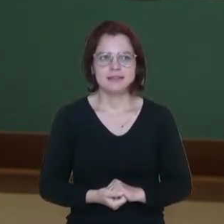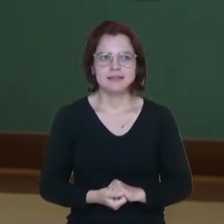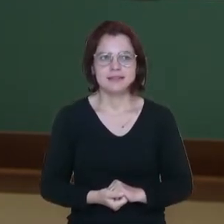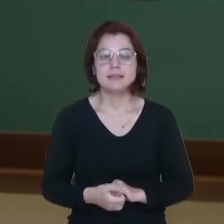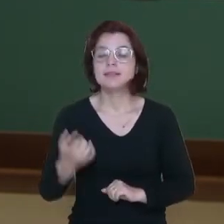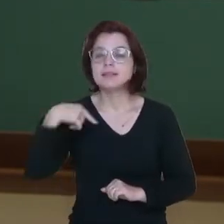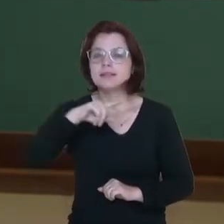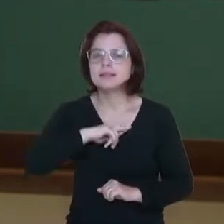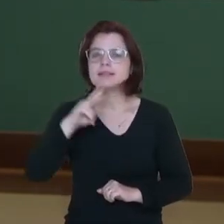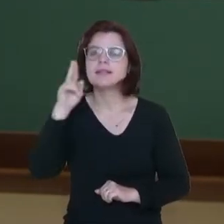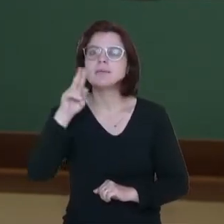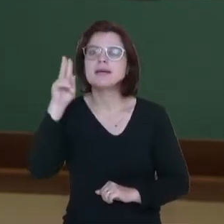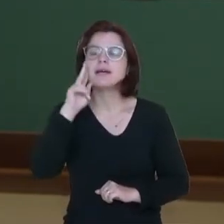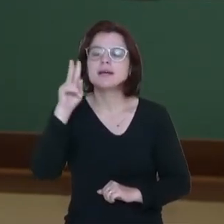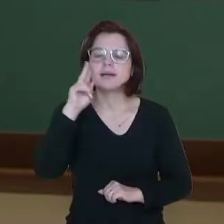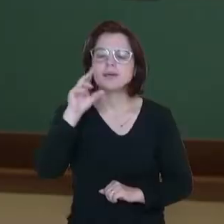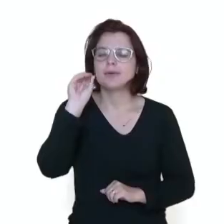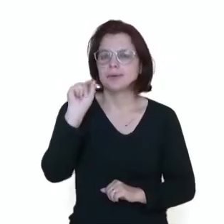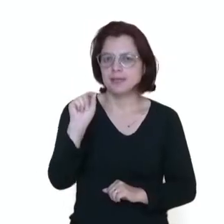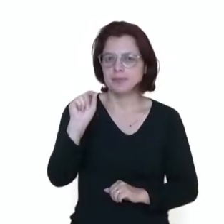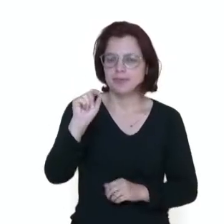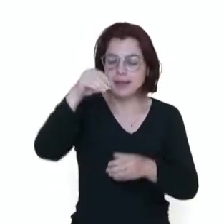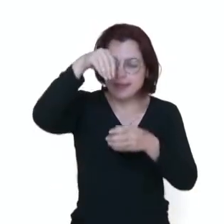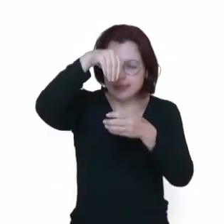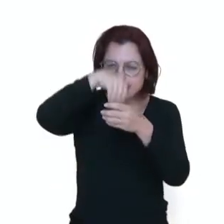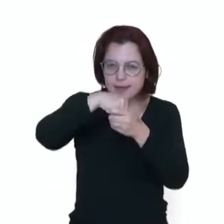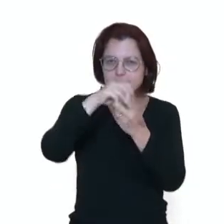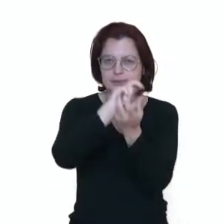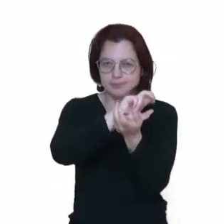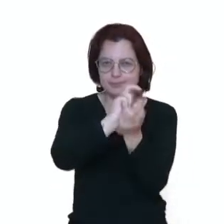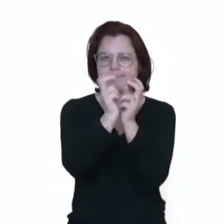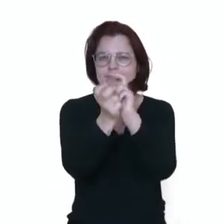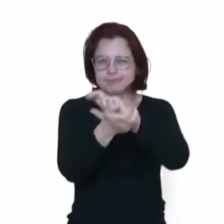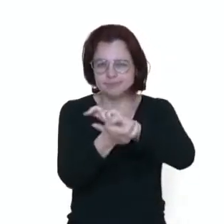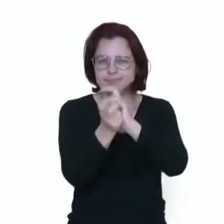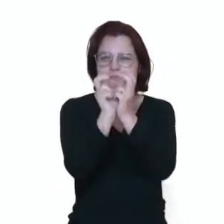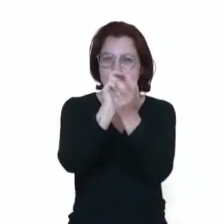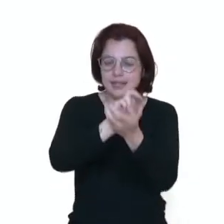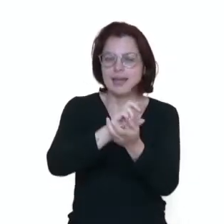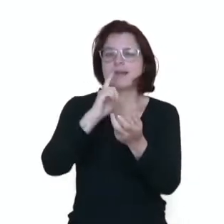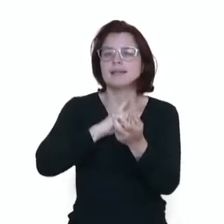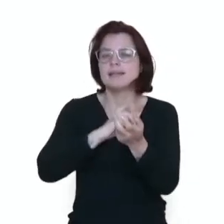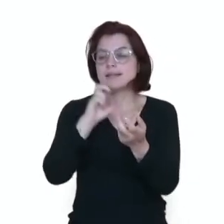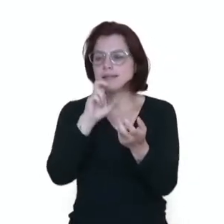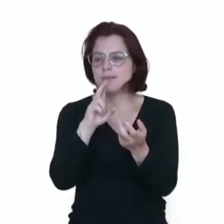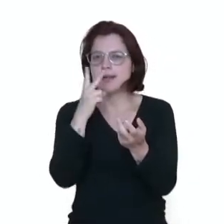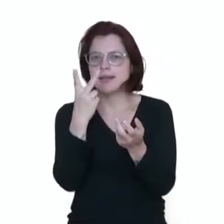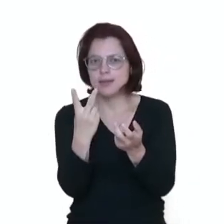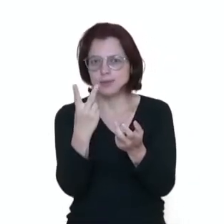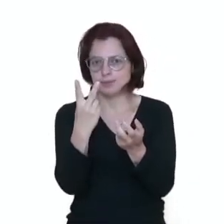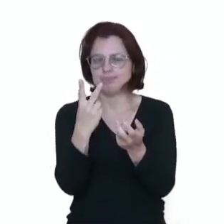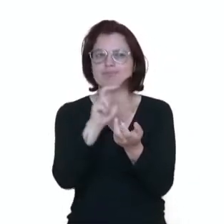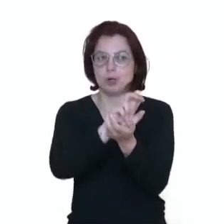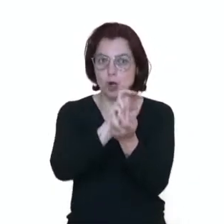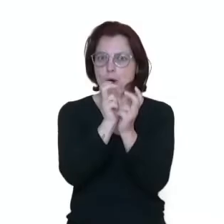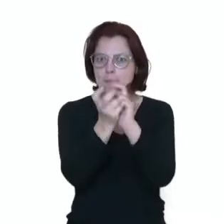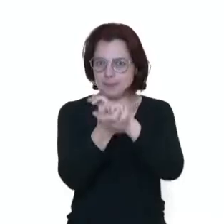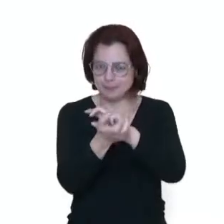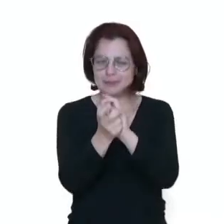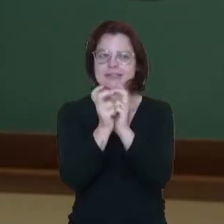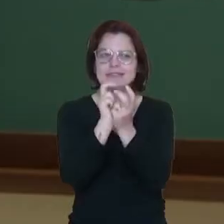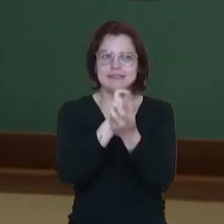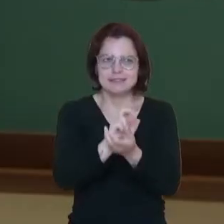na capoeira nós temos basicamente 52 golpes, fora as combinações que existem